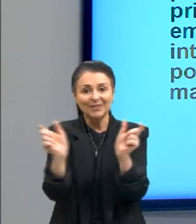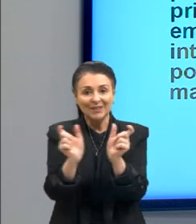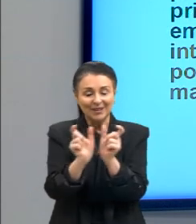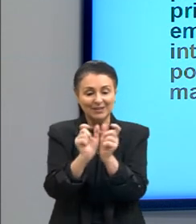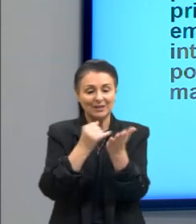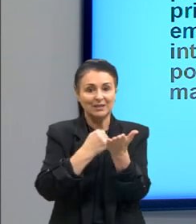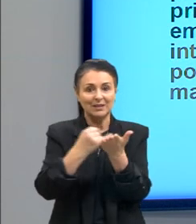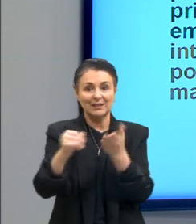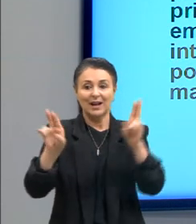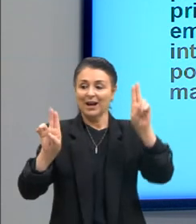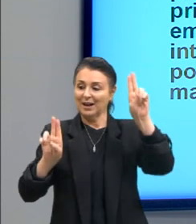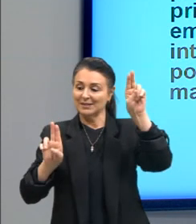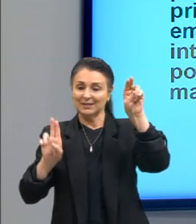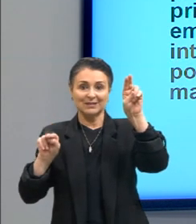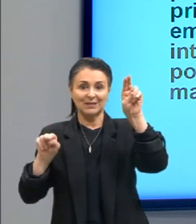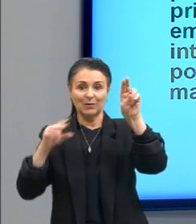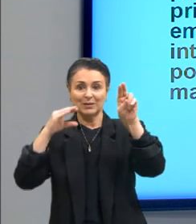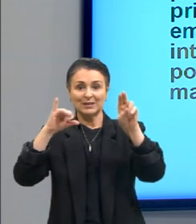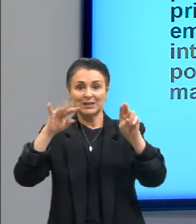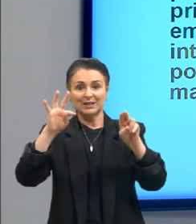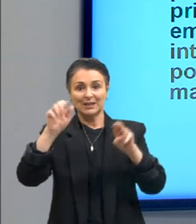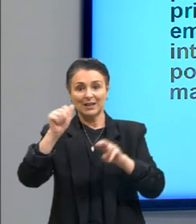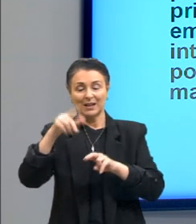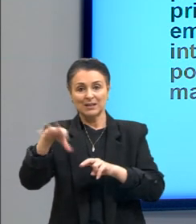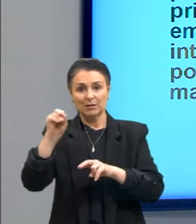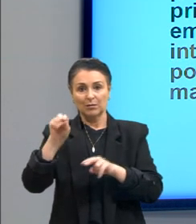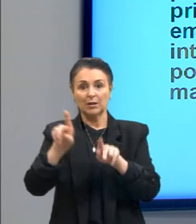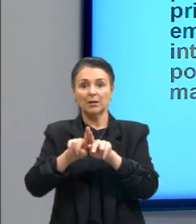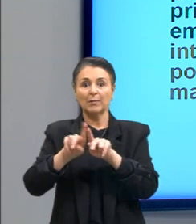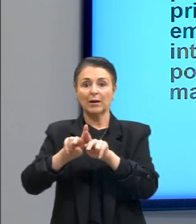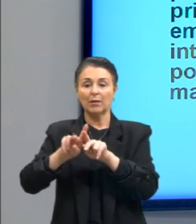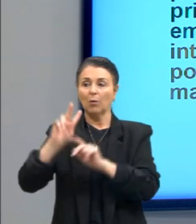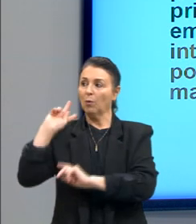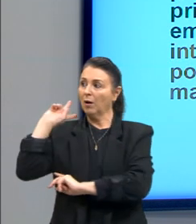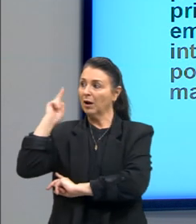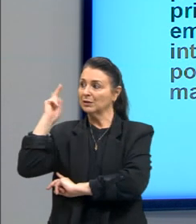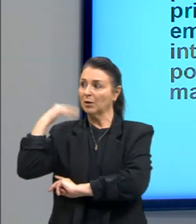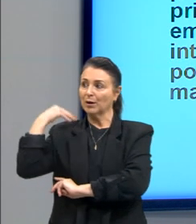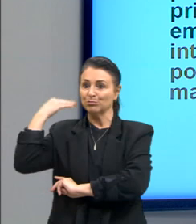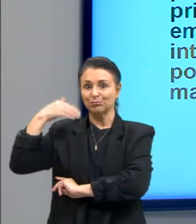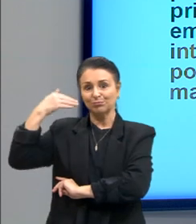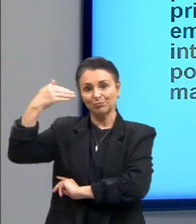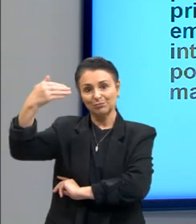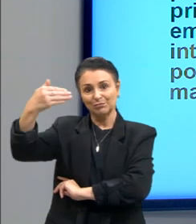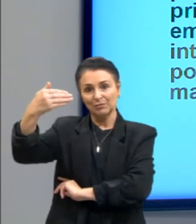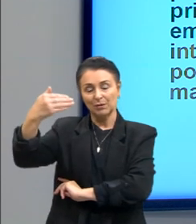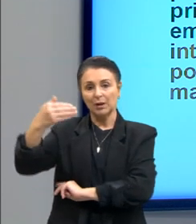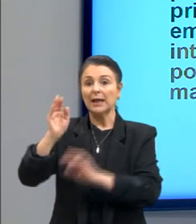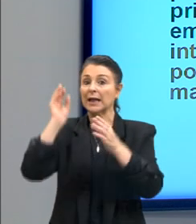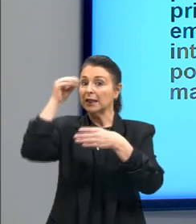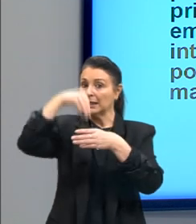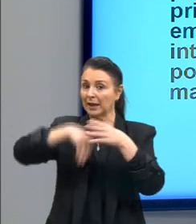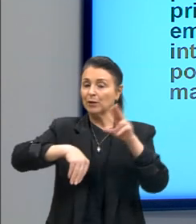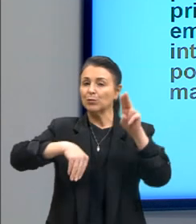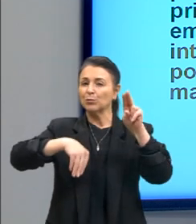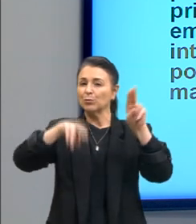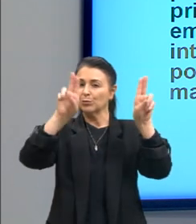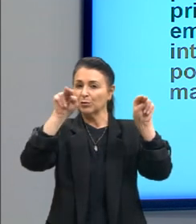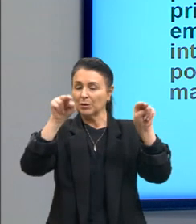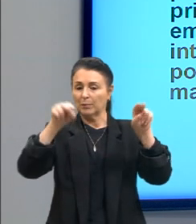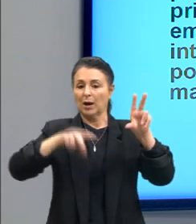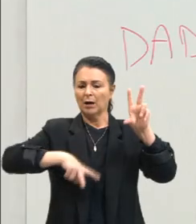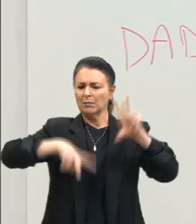outra alusão histórica ainda dentro desse tema manipulação do